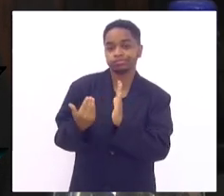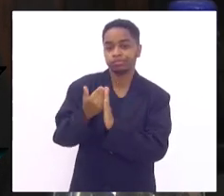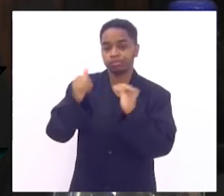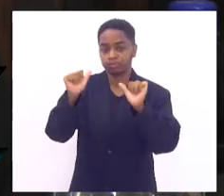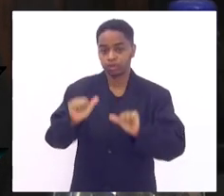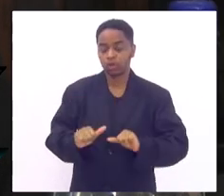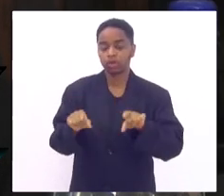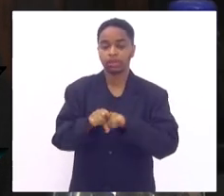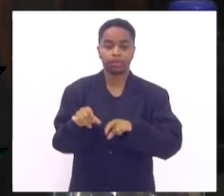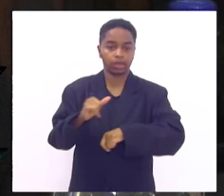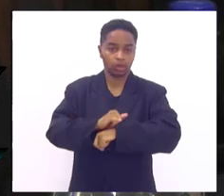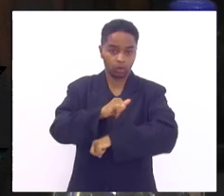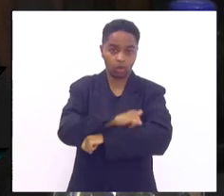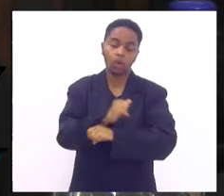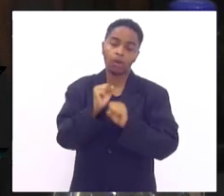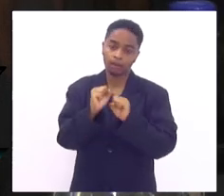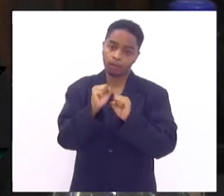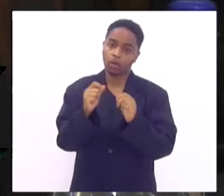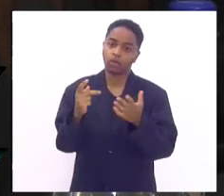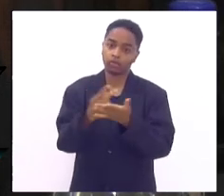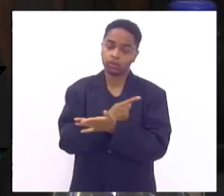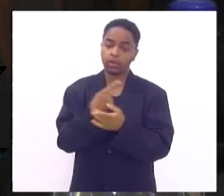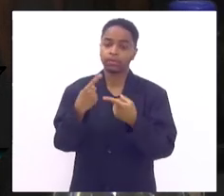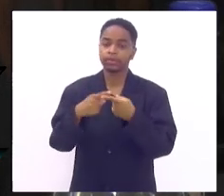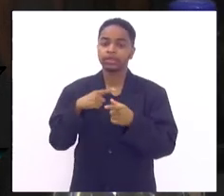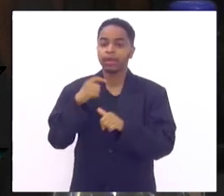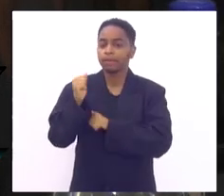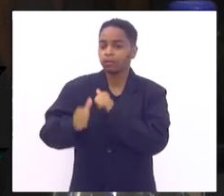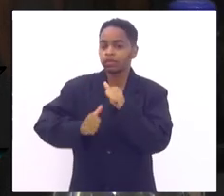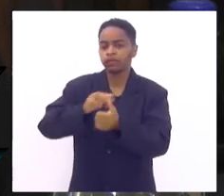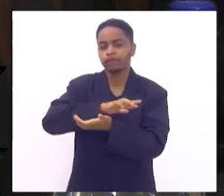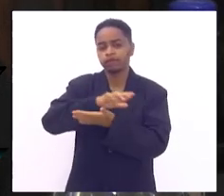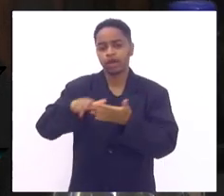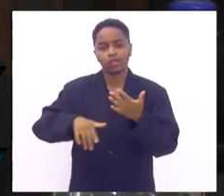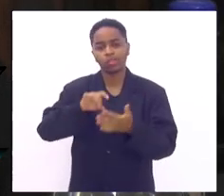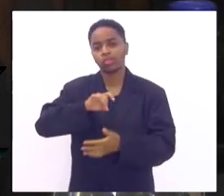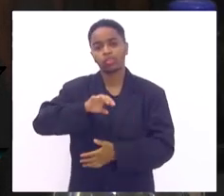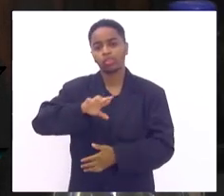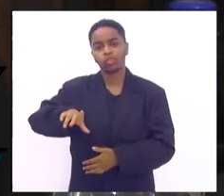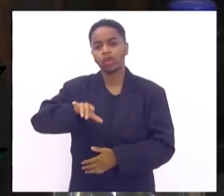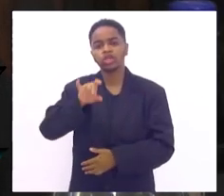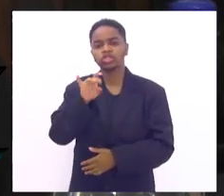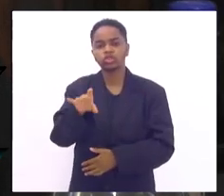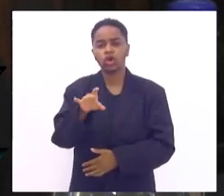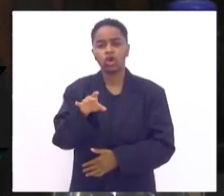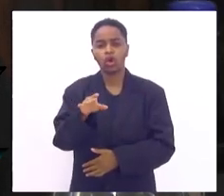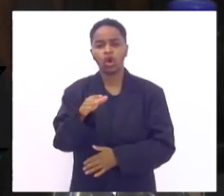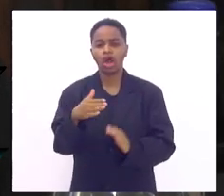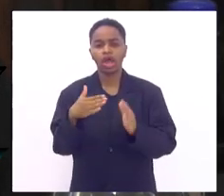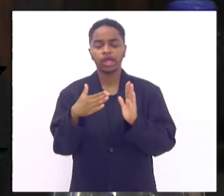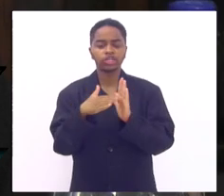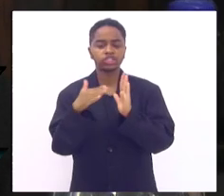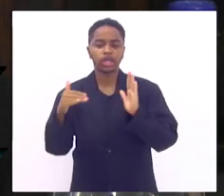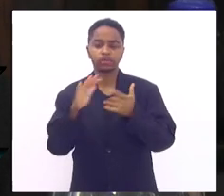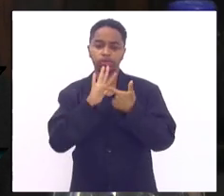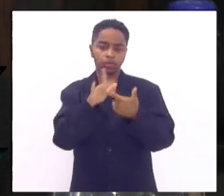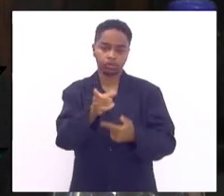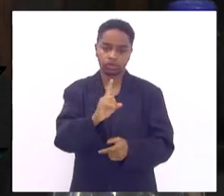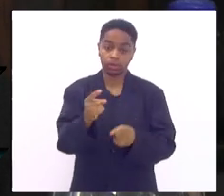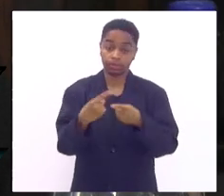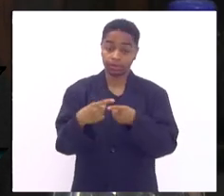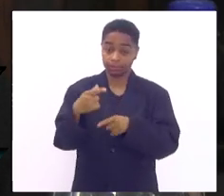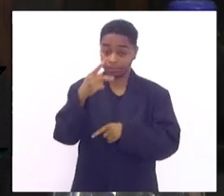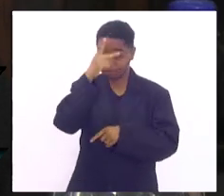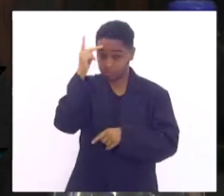um fator marcante o obeso ele tem alterações as mais diversas não é questão somente estética ou dificuldade de mobilização o paciente obeso